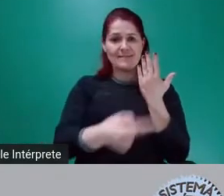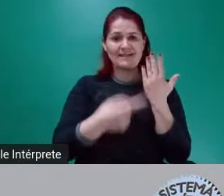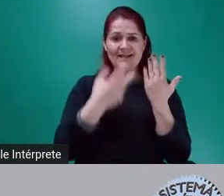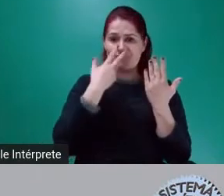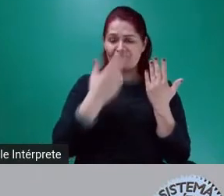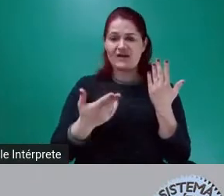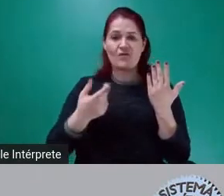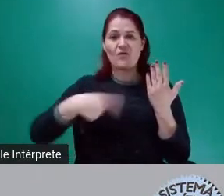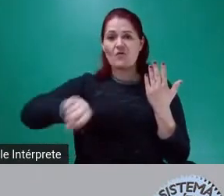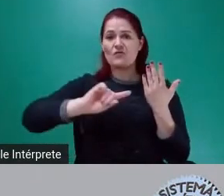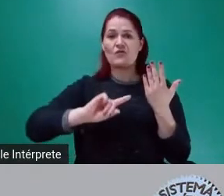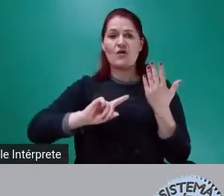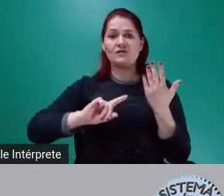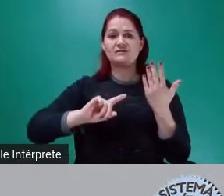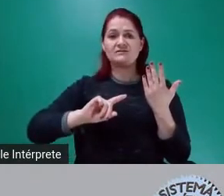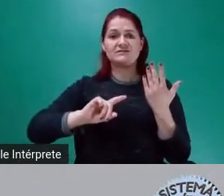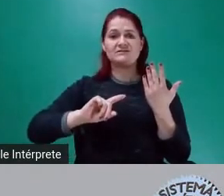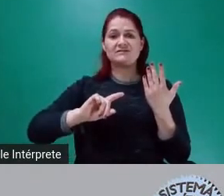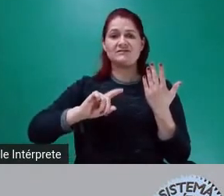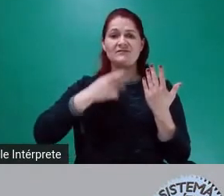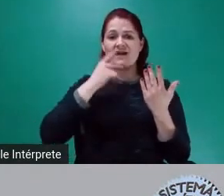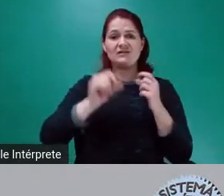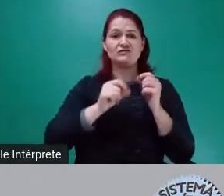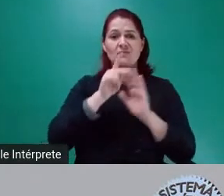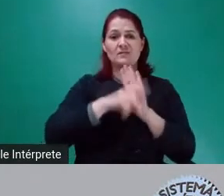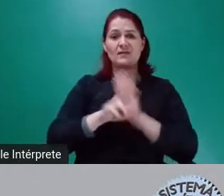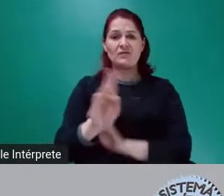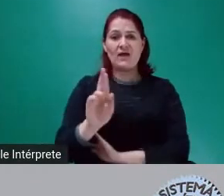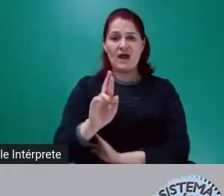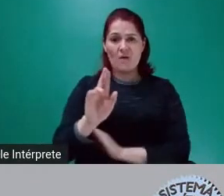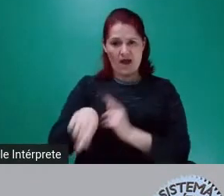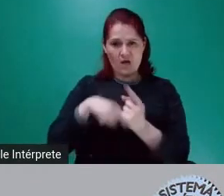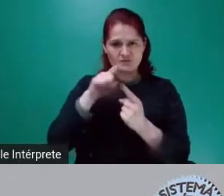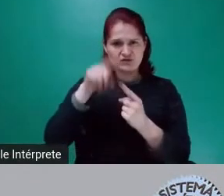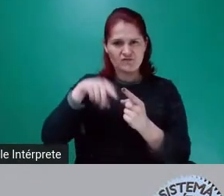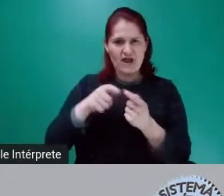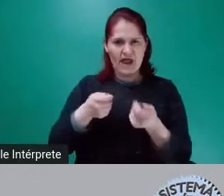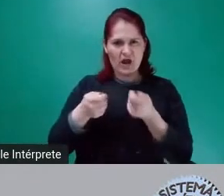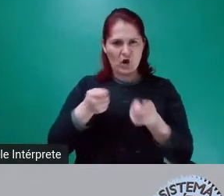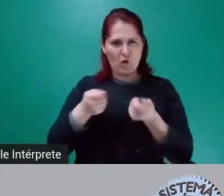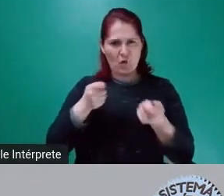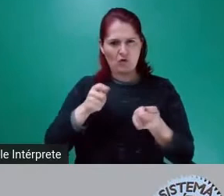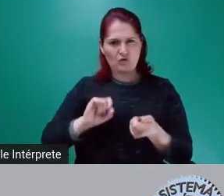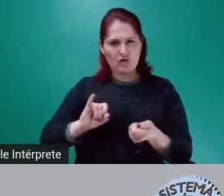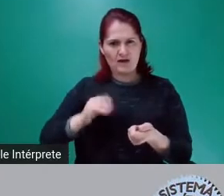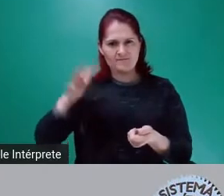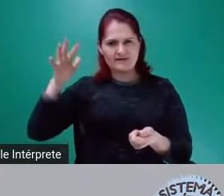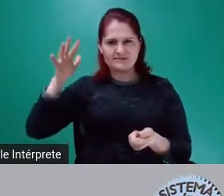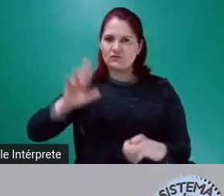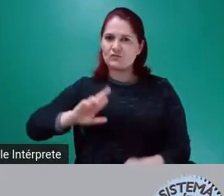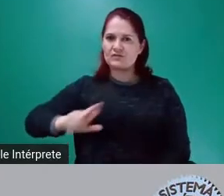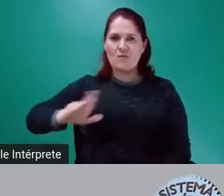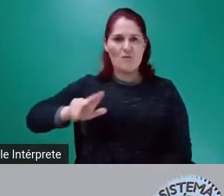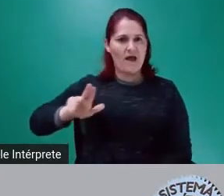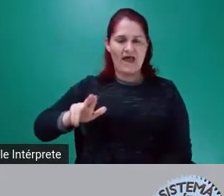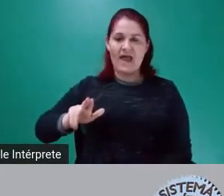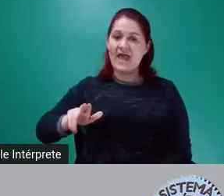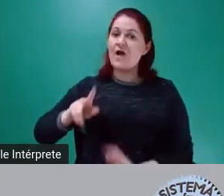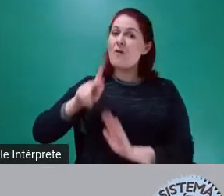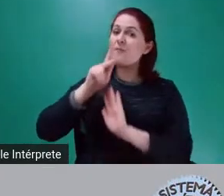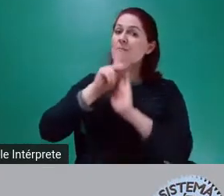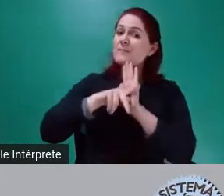econômica. Os objetivos são aqueles que eu falei. Então, é para isso que serve o plano real. Deixa eu terminar